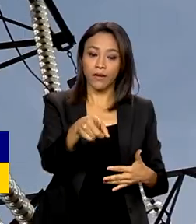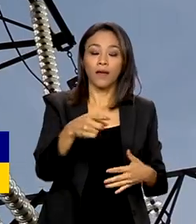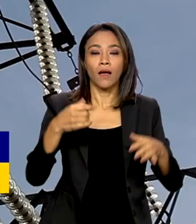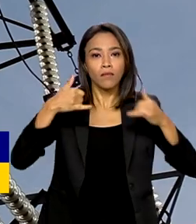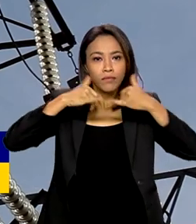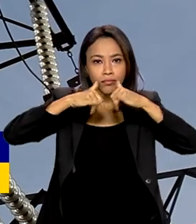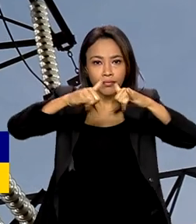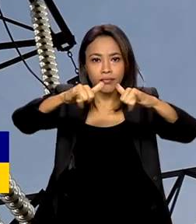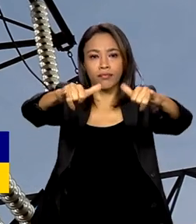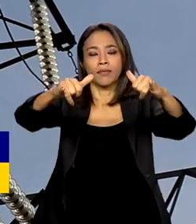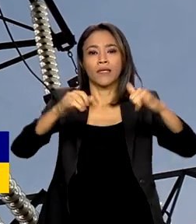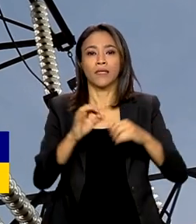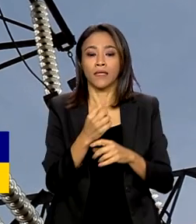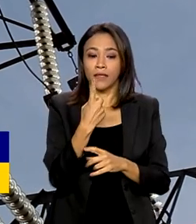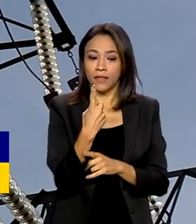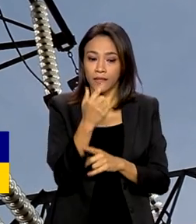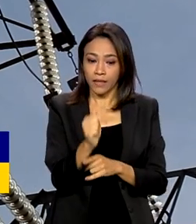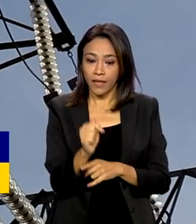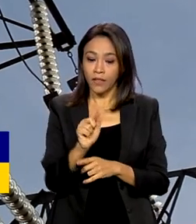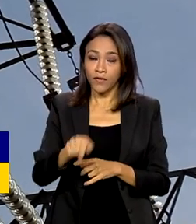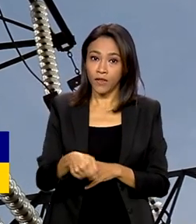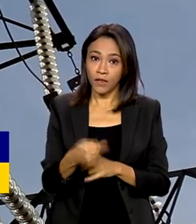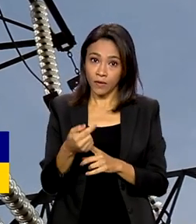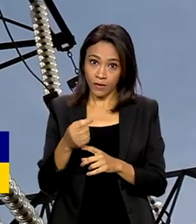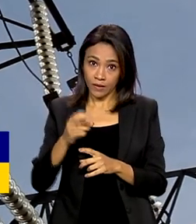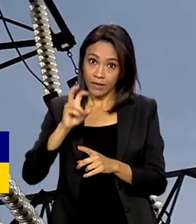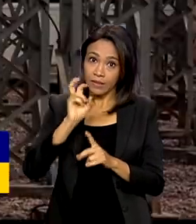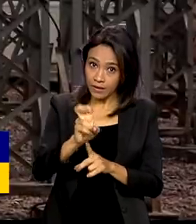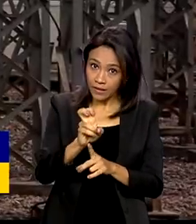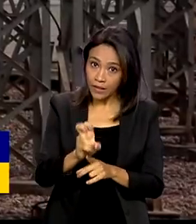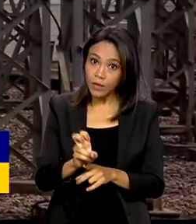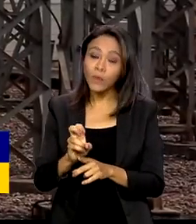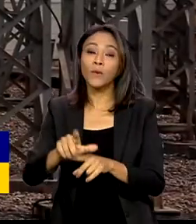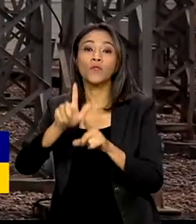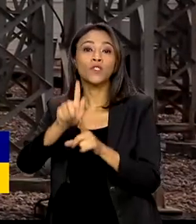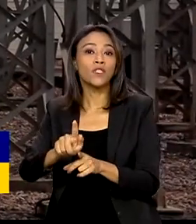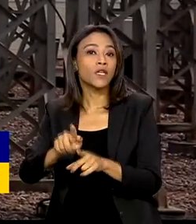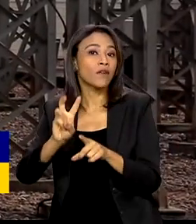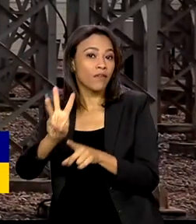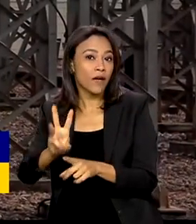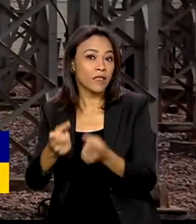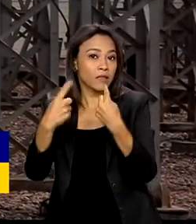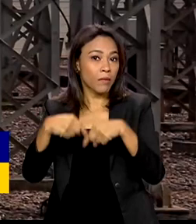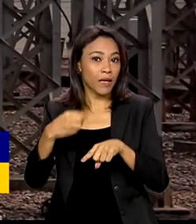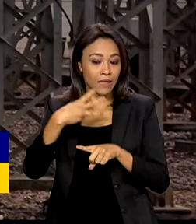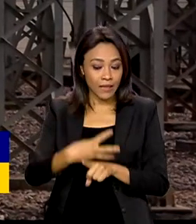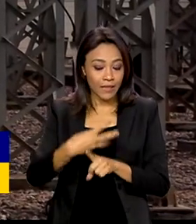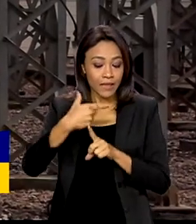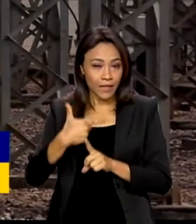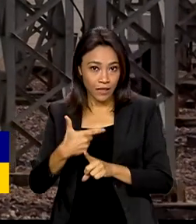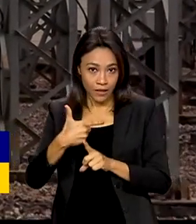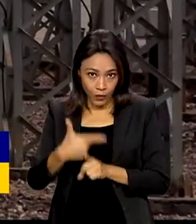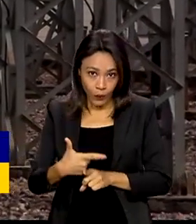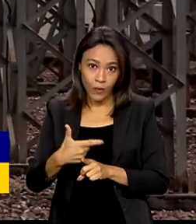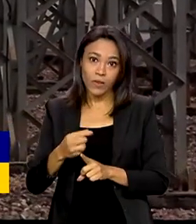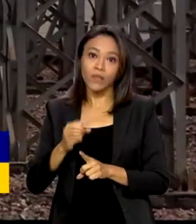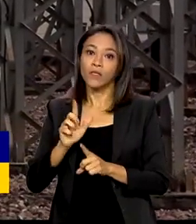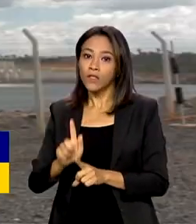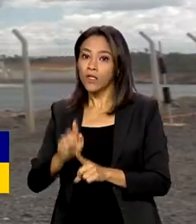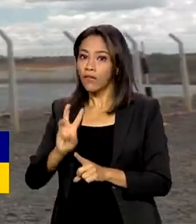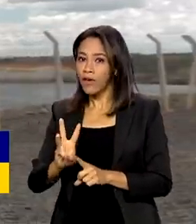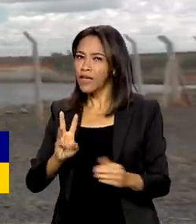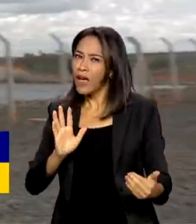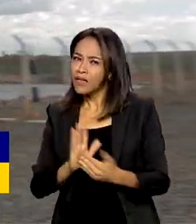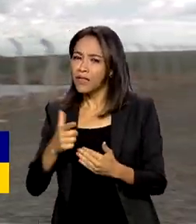de 17,5 gigawatts em 2027 para 32 gigawatts até o ano de 2030.